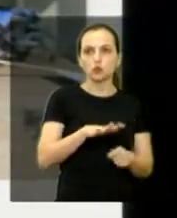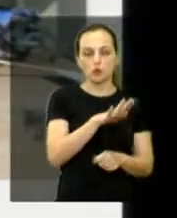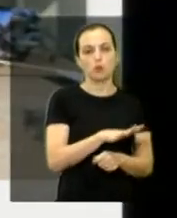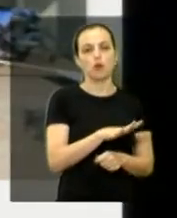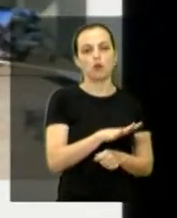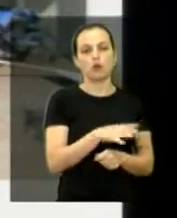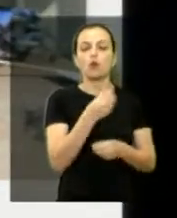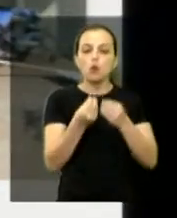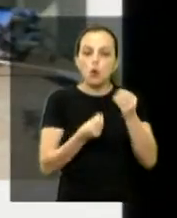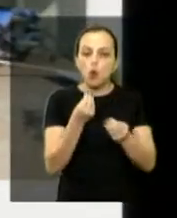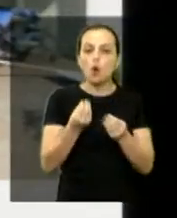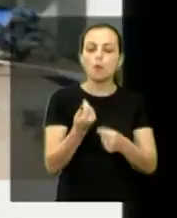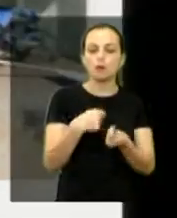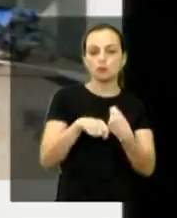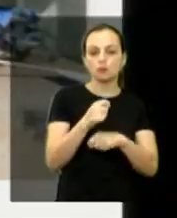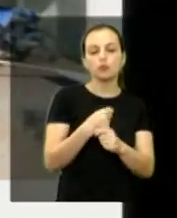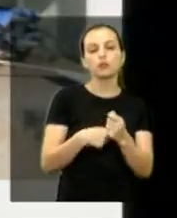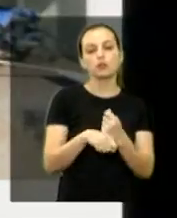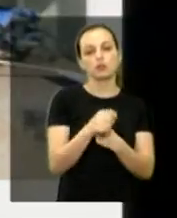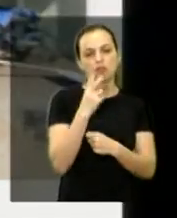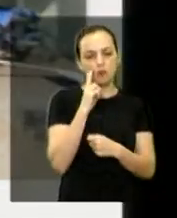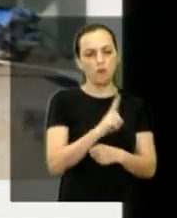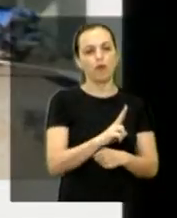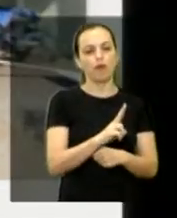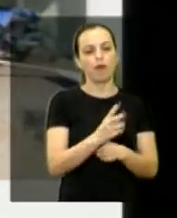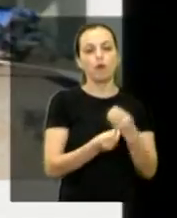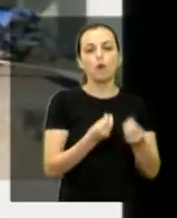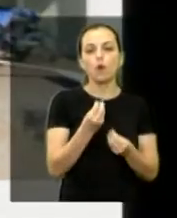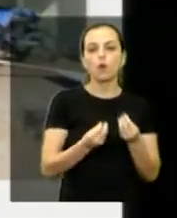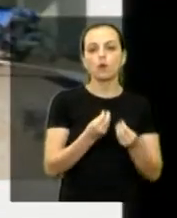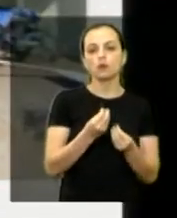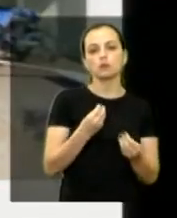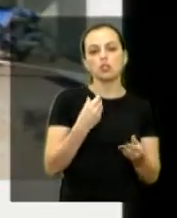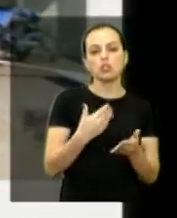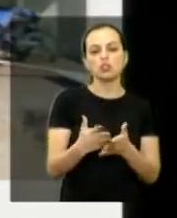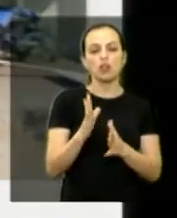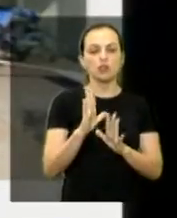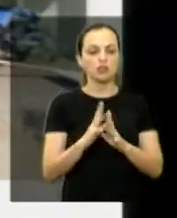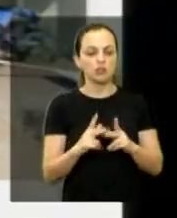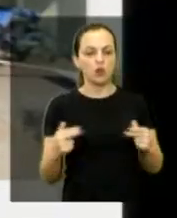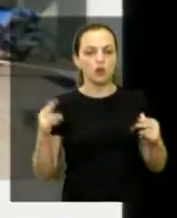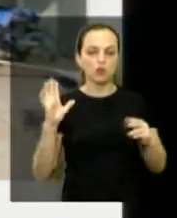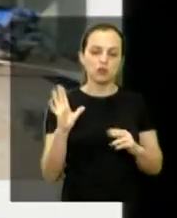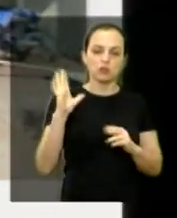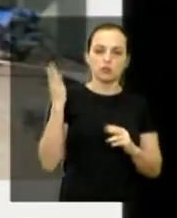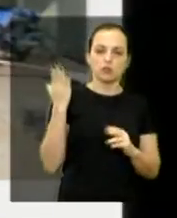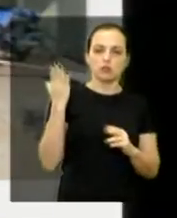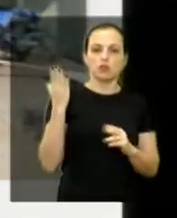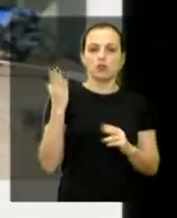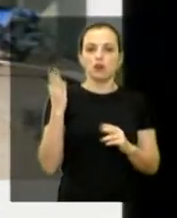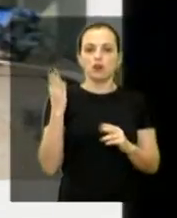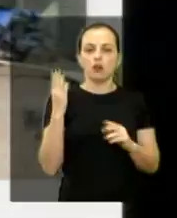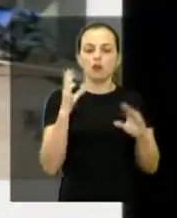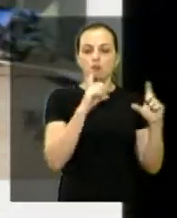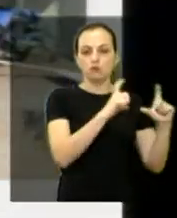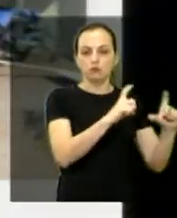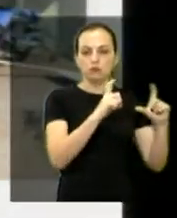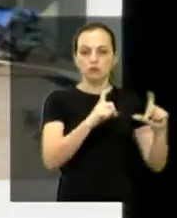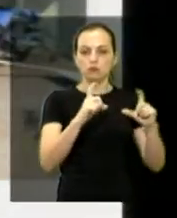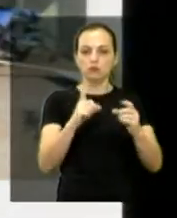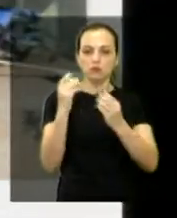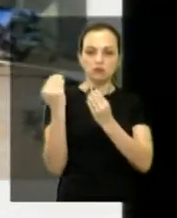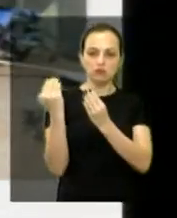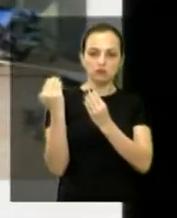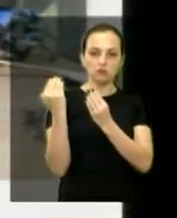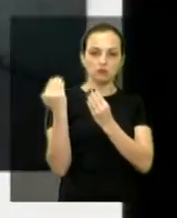possível a administração deixar isso acontecer nessa unidade, vai passando as fotos dessa unidade, volta um